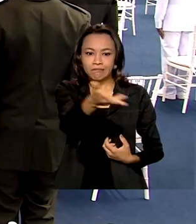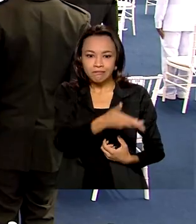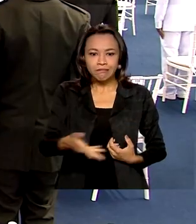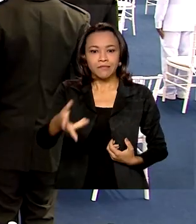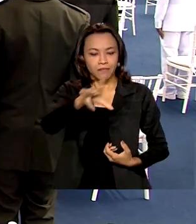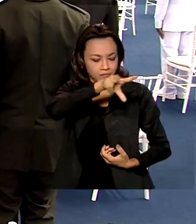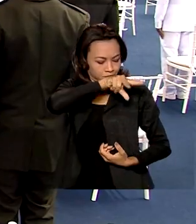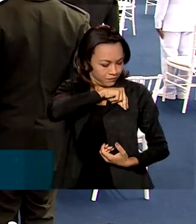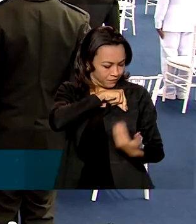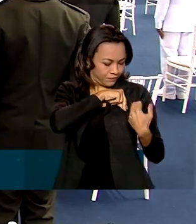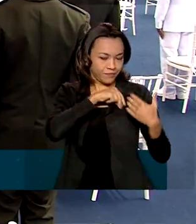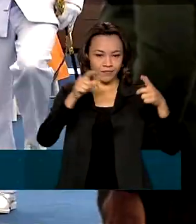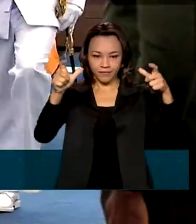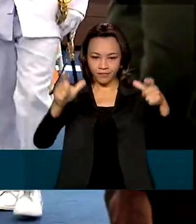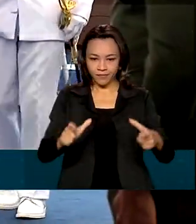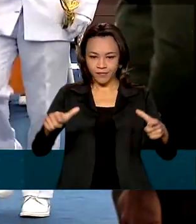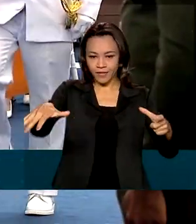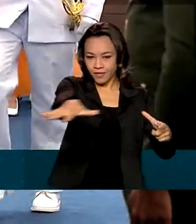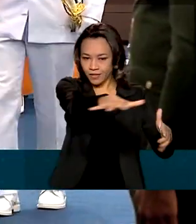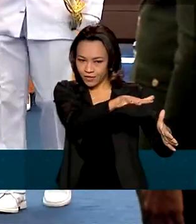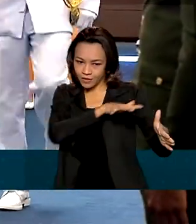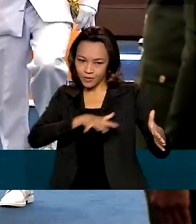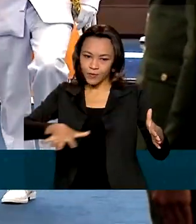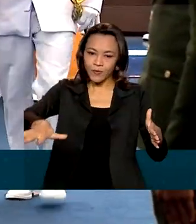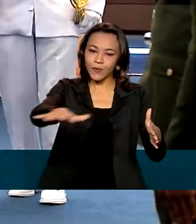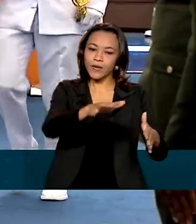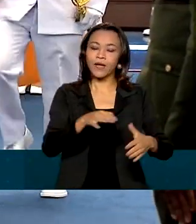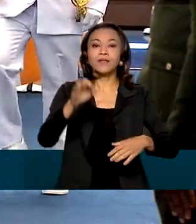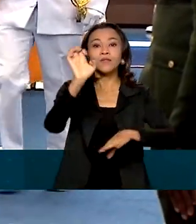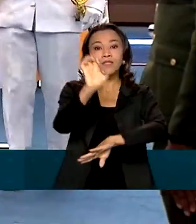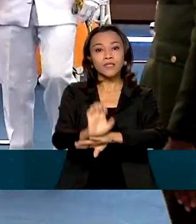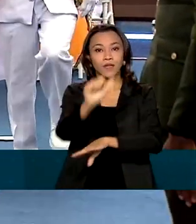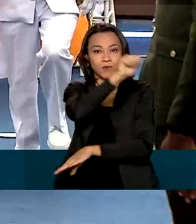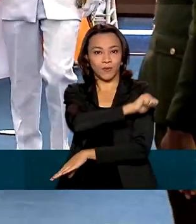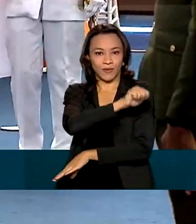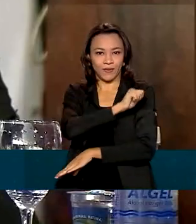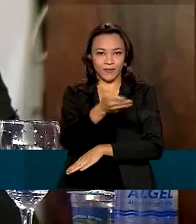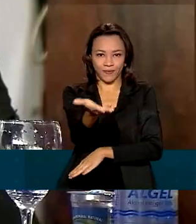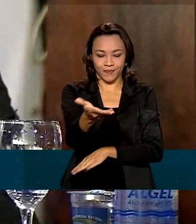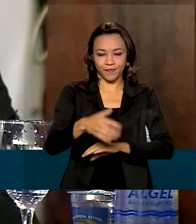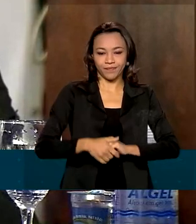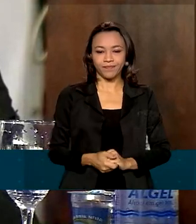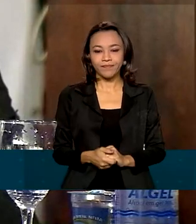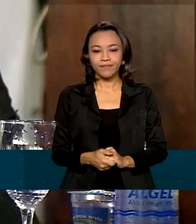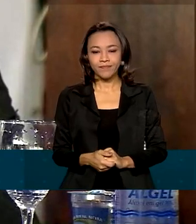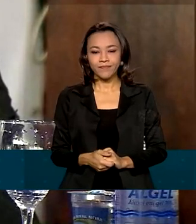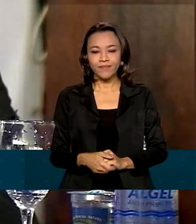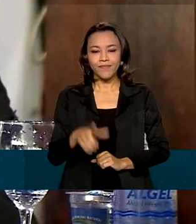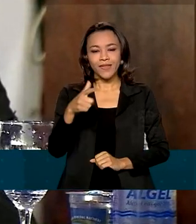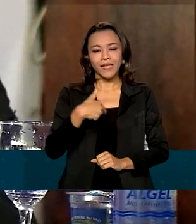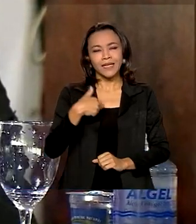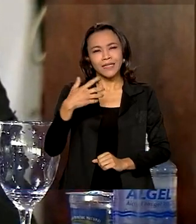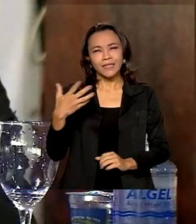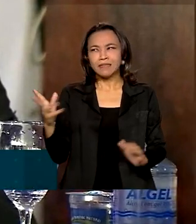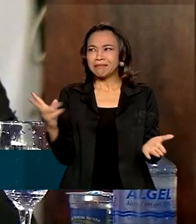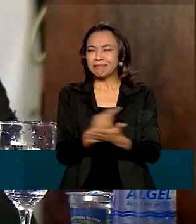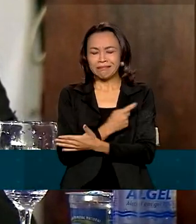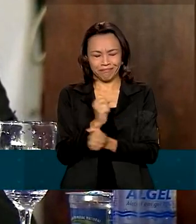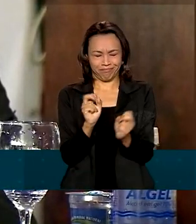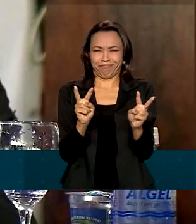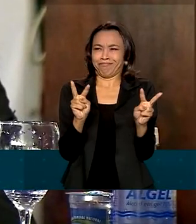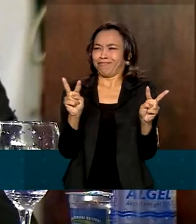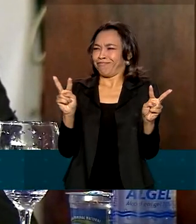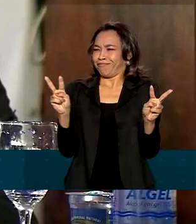CEFAM, o Centro de Educação Física Almirante Adalberto Nunes, no Rio de Janeiro. Em momento de tanta tristeza e tantas coisas